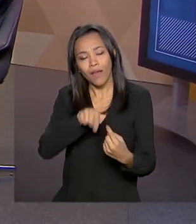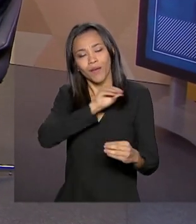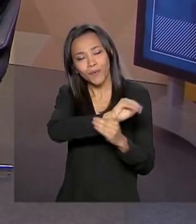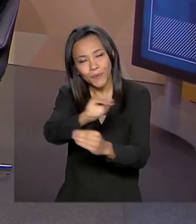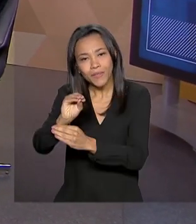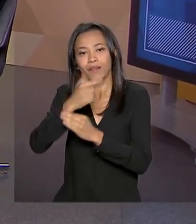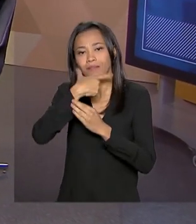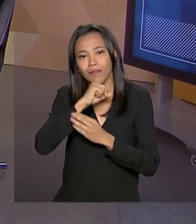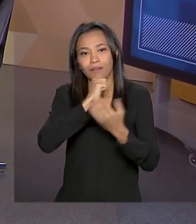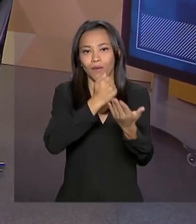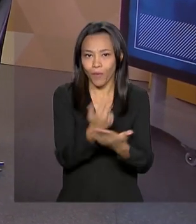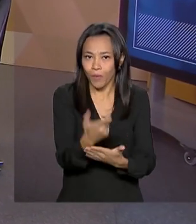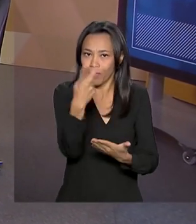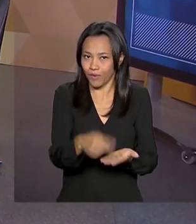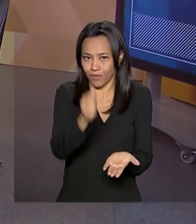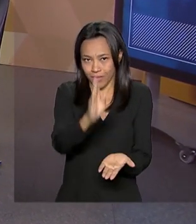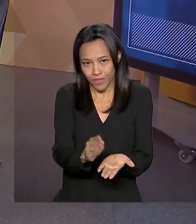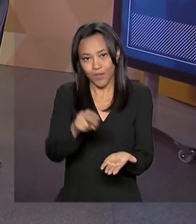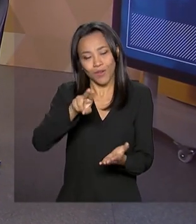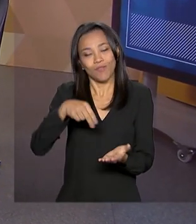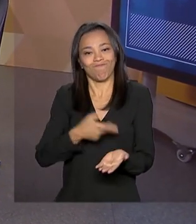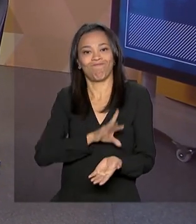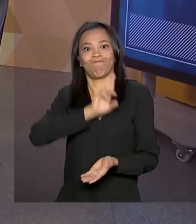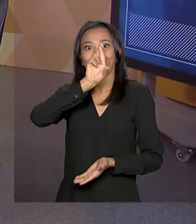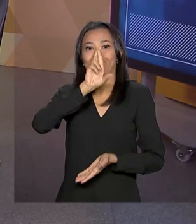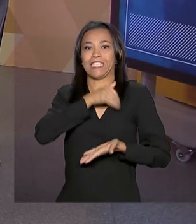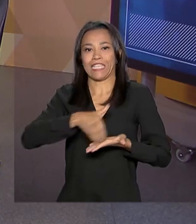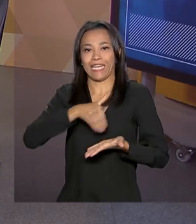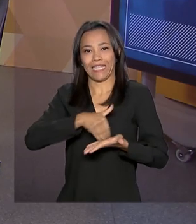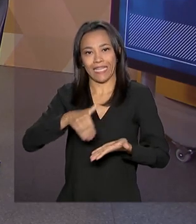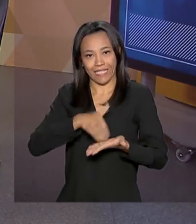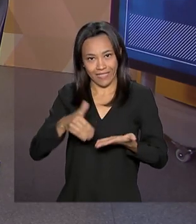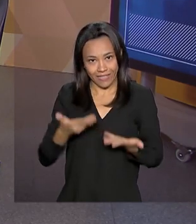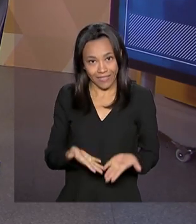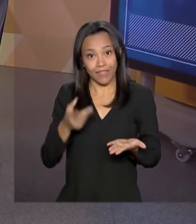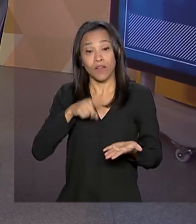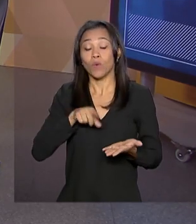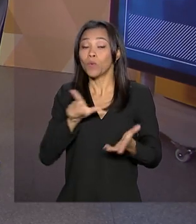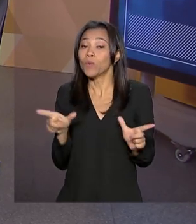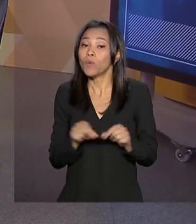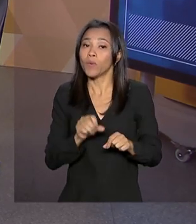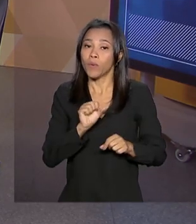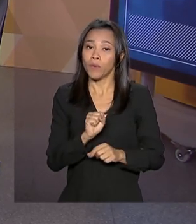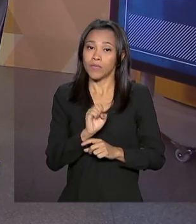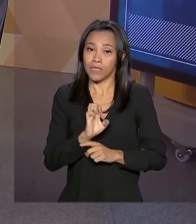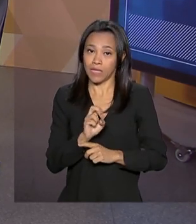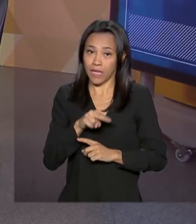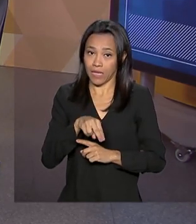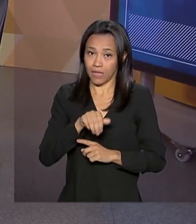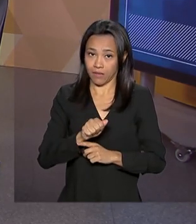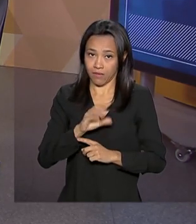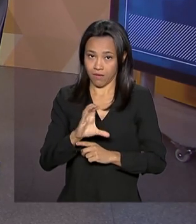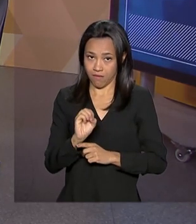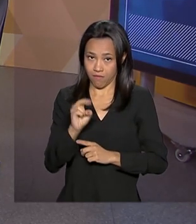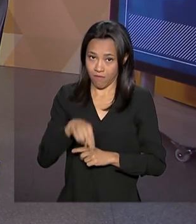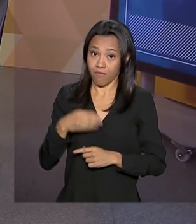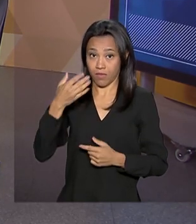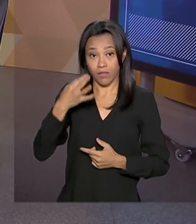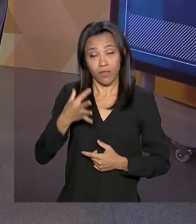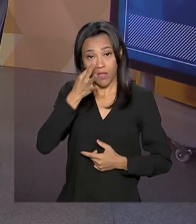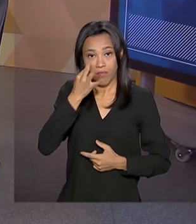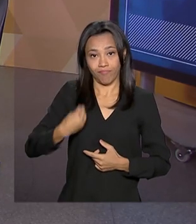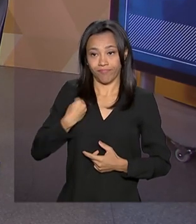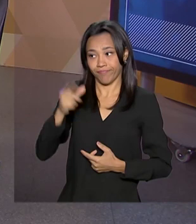consumidor no país por meio da Secretaria Nacional do Consumidor, a Senacom. Aqui no estúdio, eu recebo o